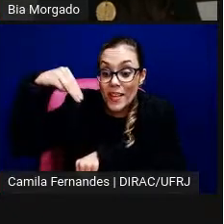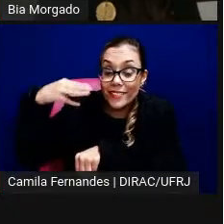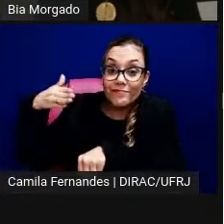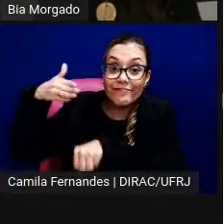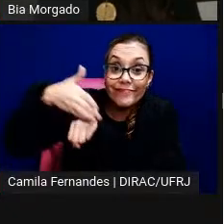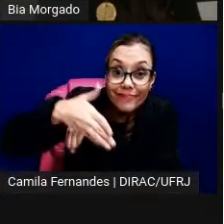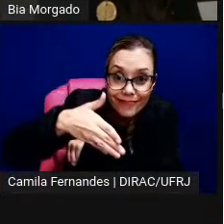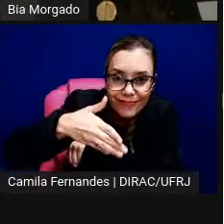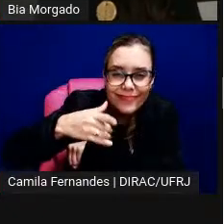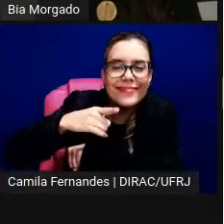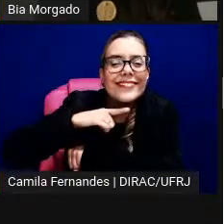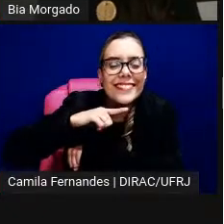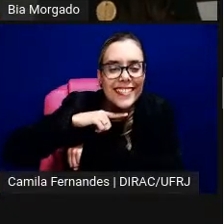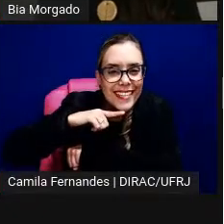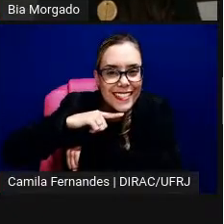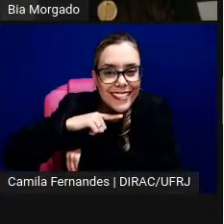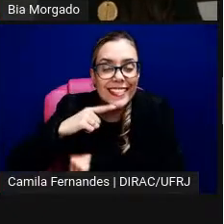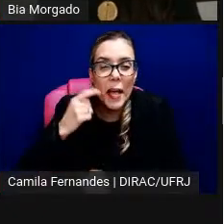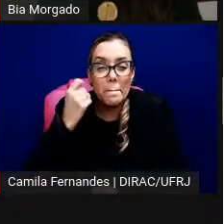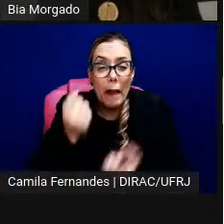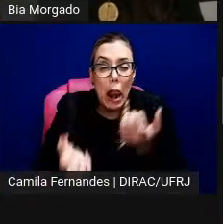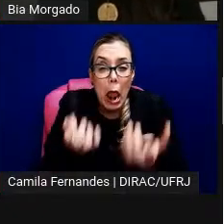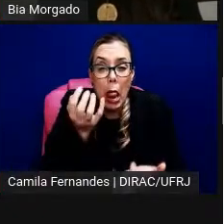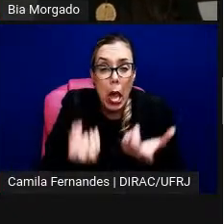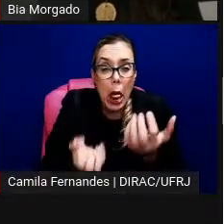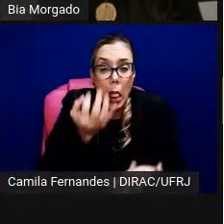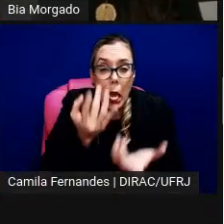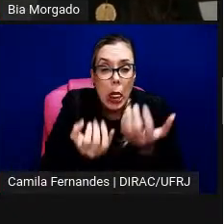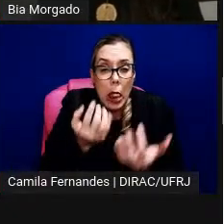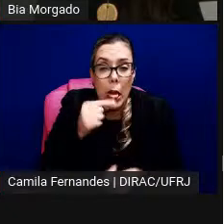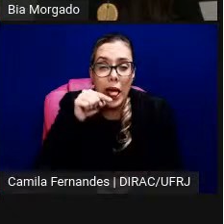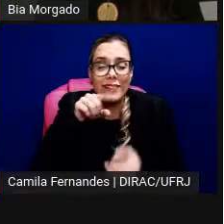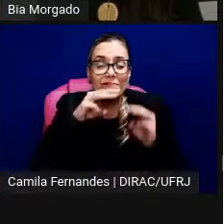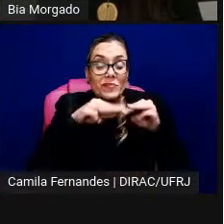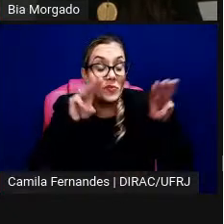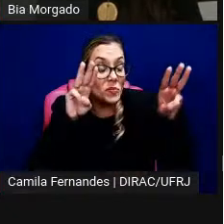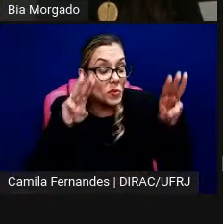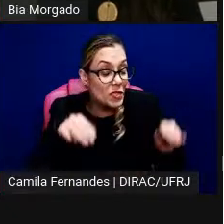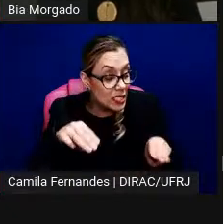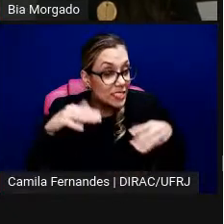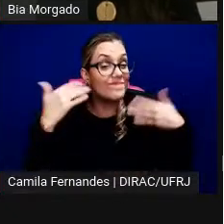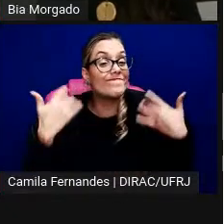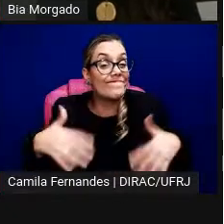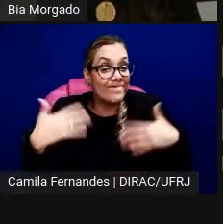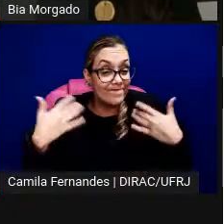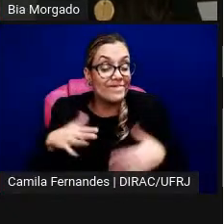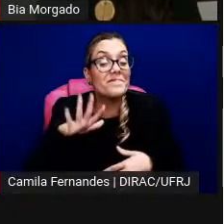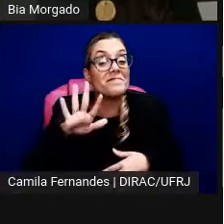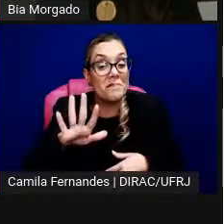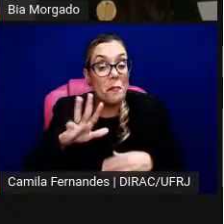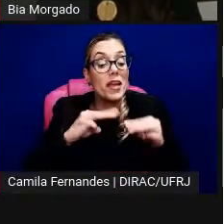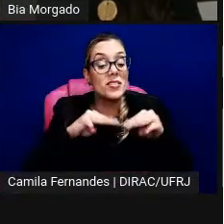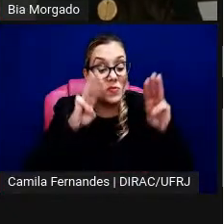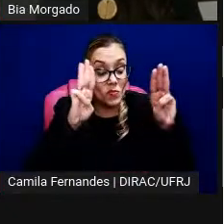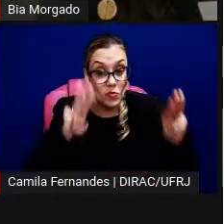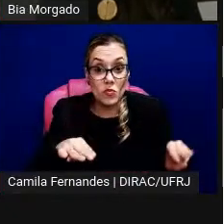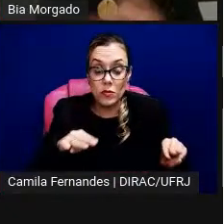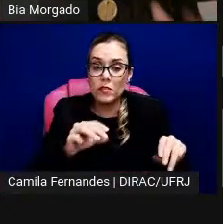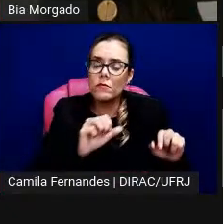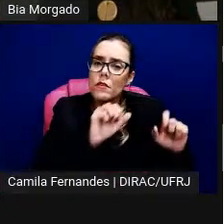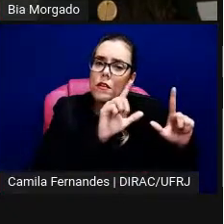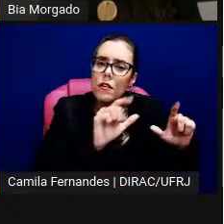acervo do Oiticica, então foi uma exposição que queria mostrar que mesmo com o incêndio as obras resistiam, estavam ali.